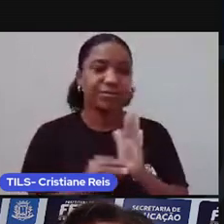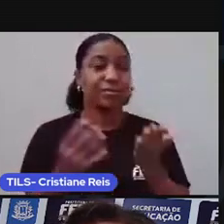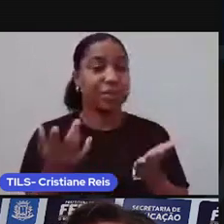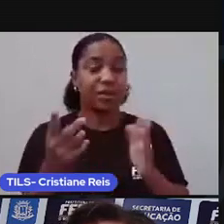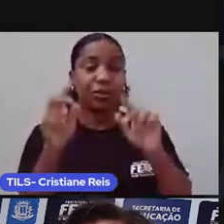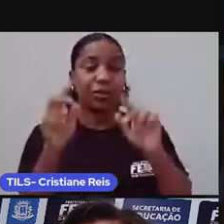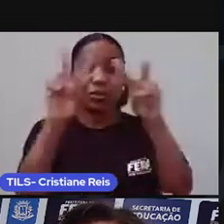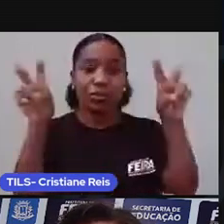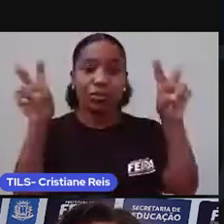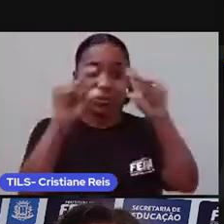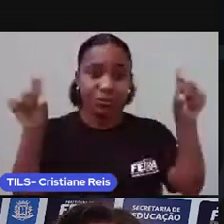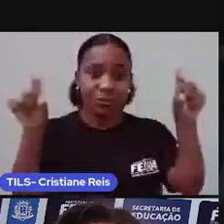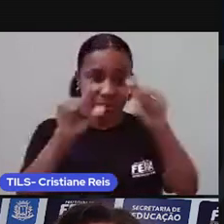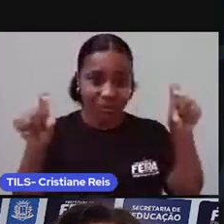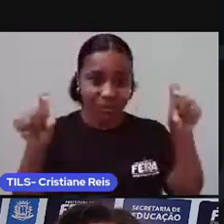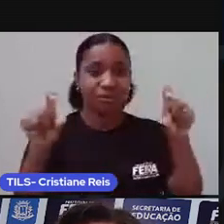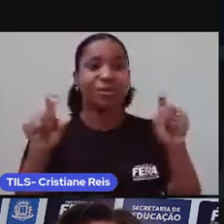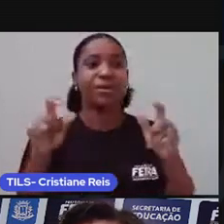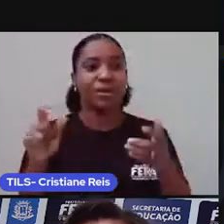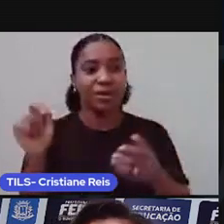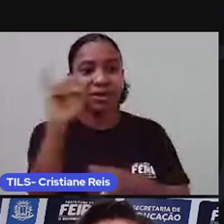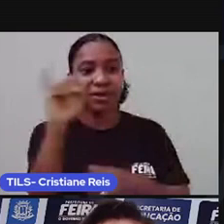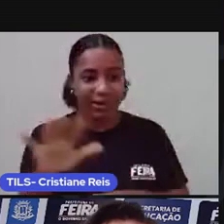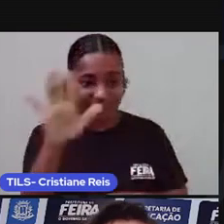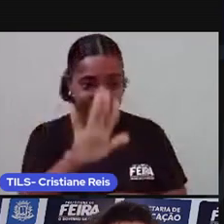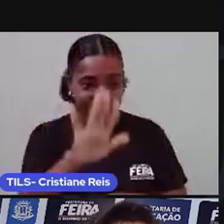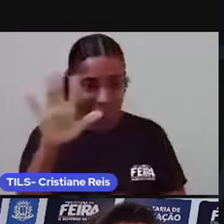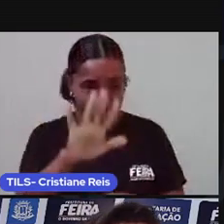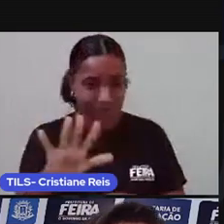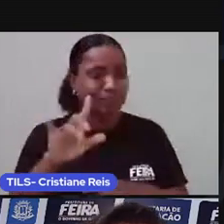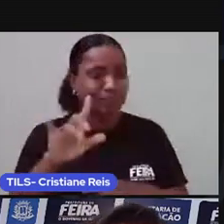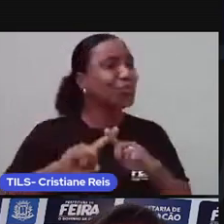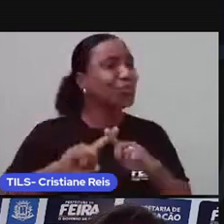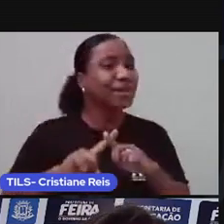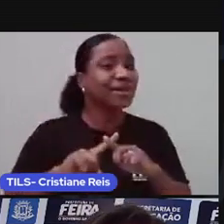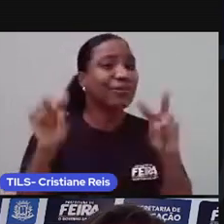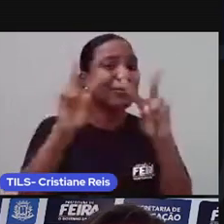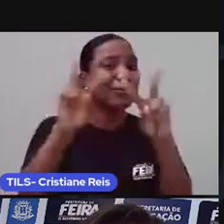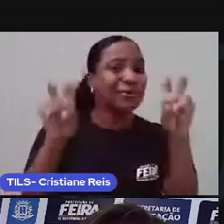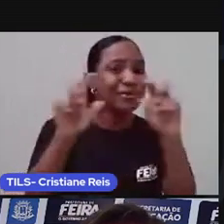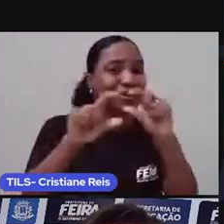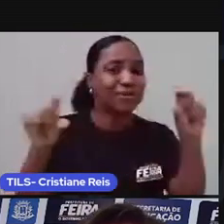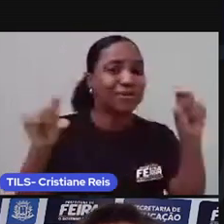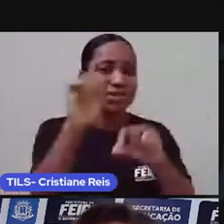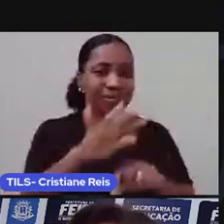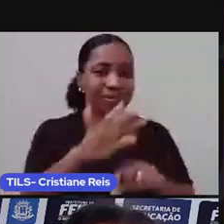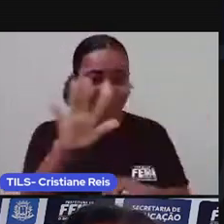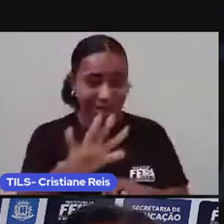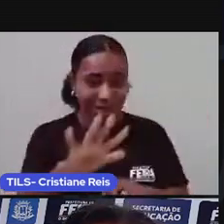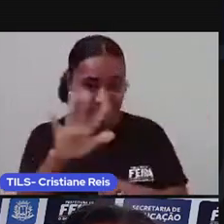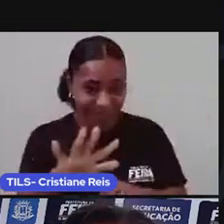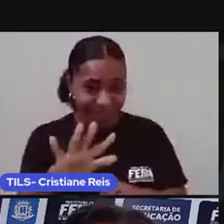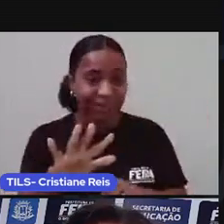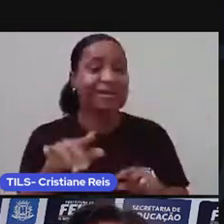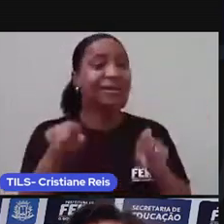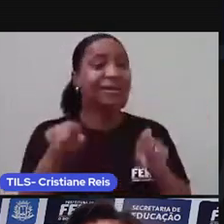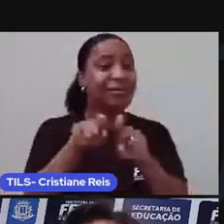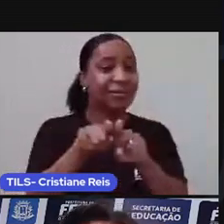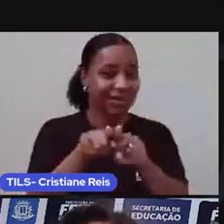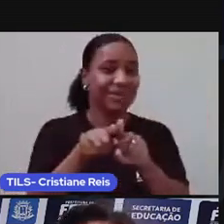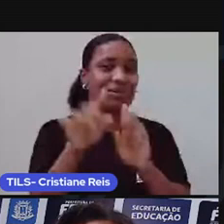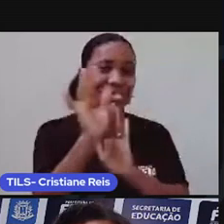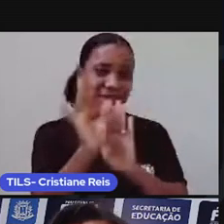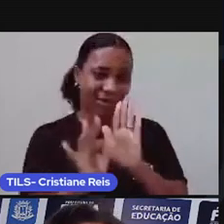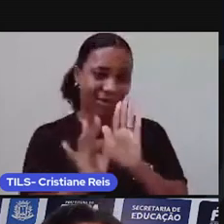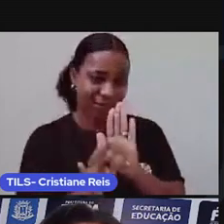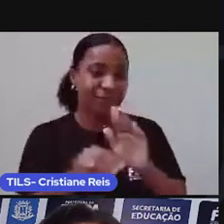ler o título e as imagens. Porque eles nos dizem muito sobre o texto. Além disso, existem